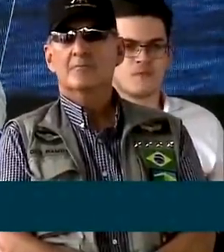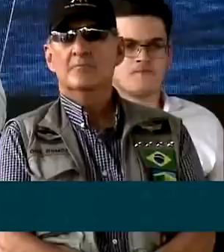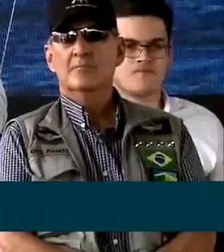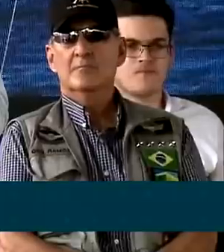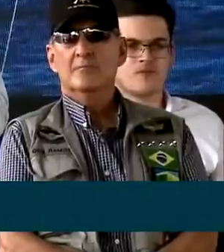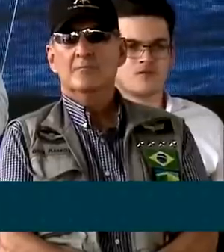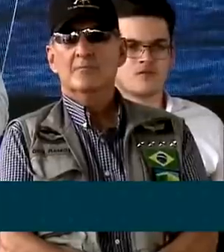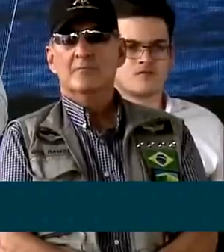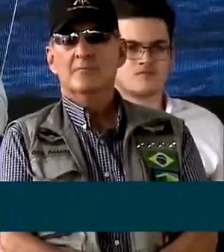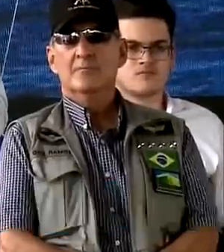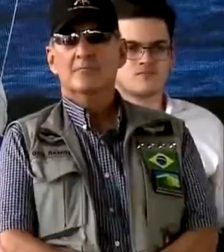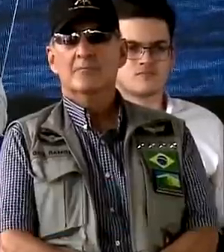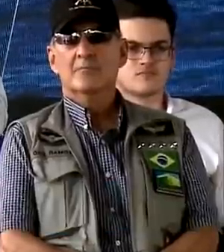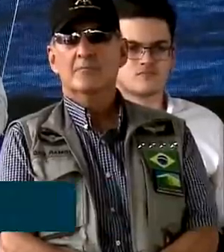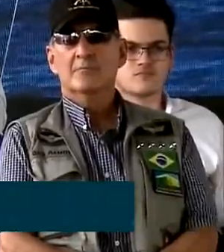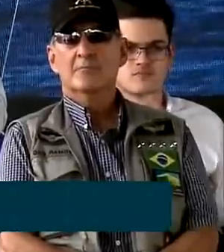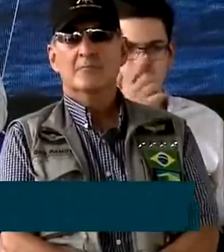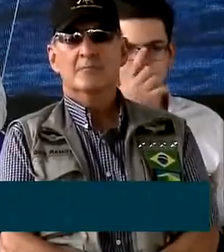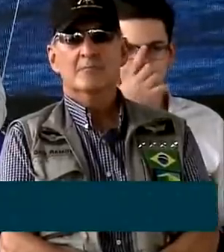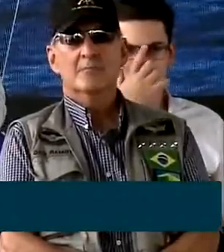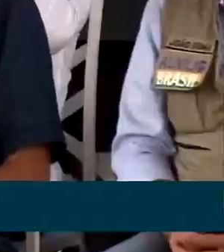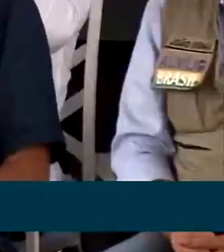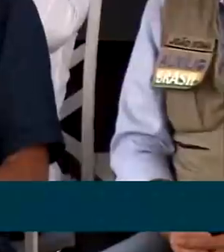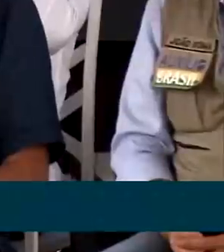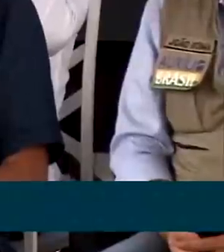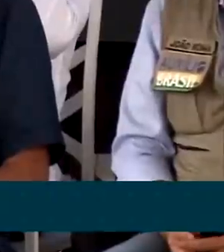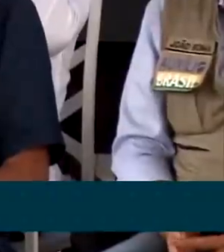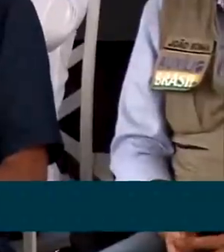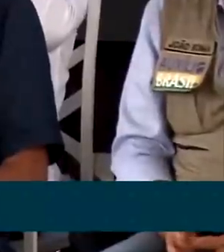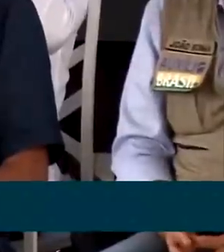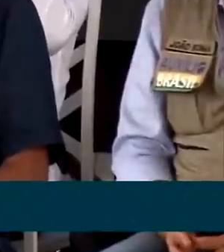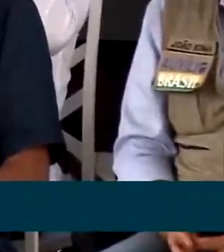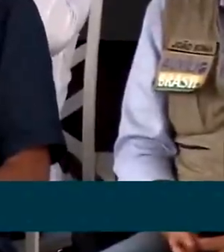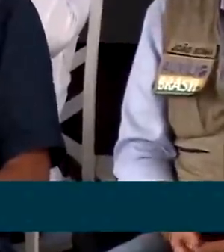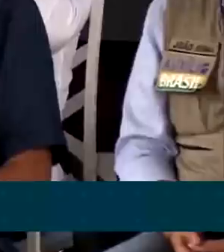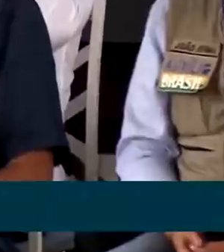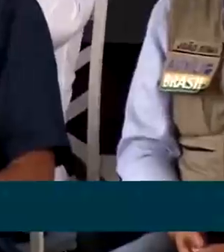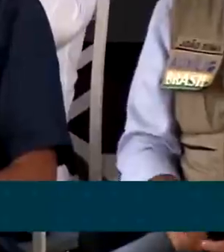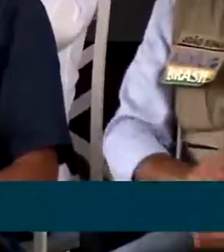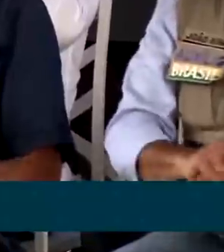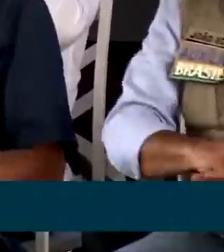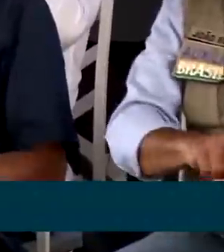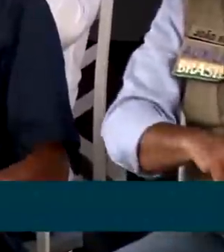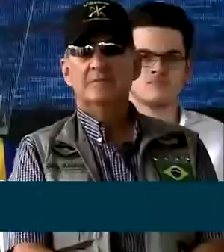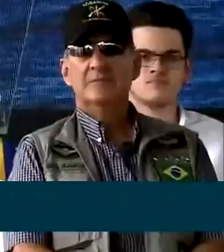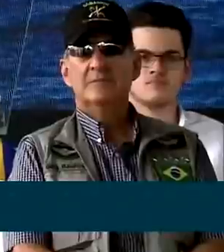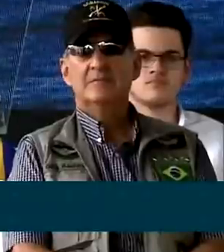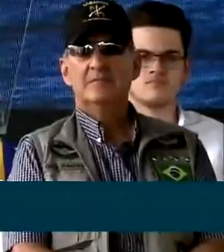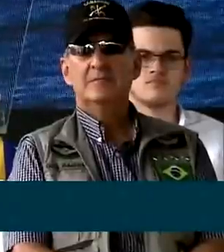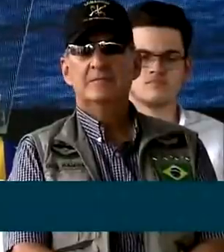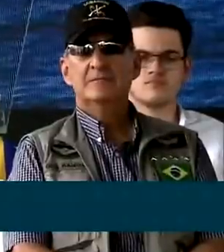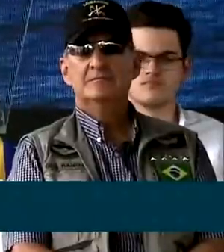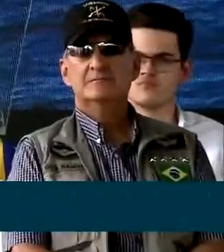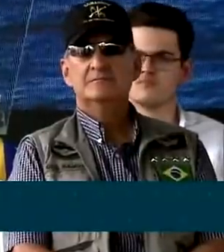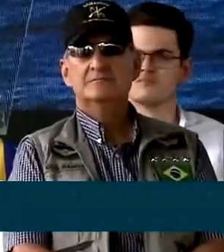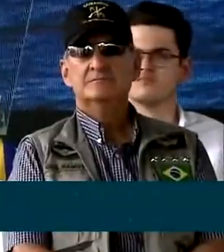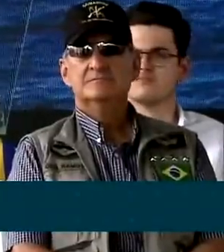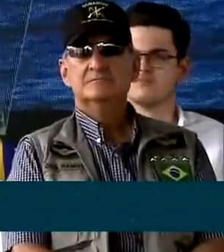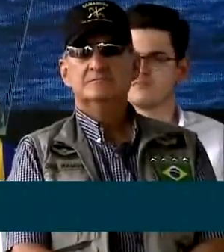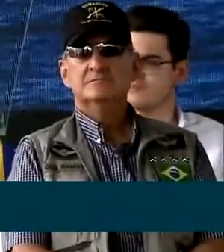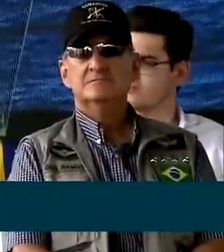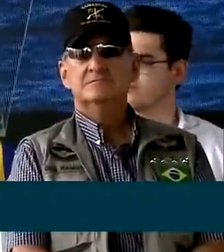15% do eixo leste era funcional. As intervenções feitas, várias delas tiveram que ser